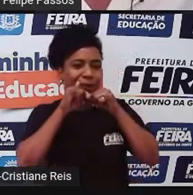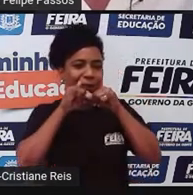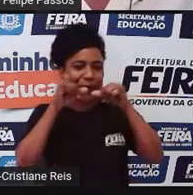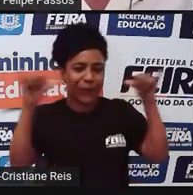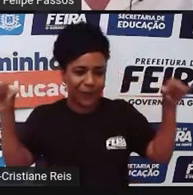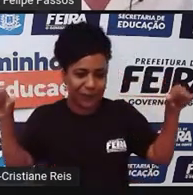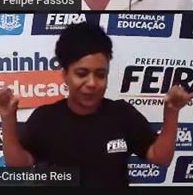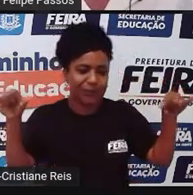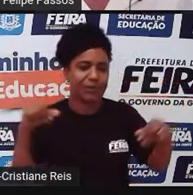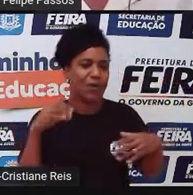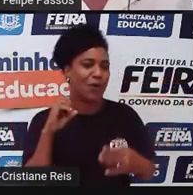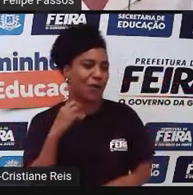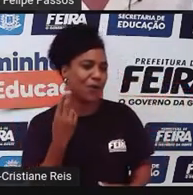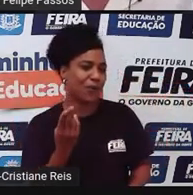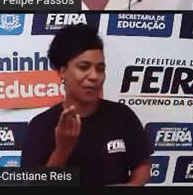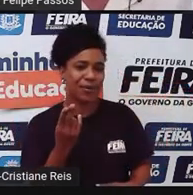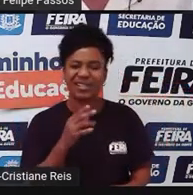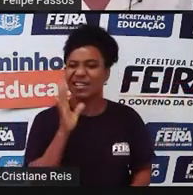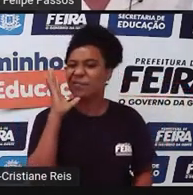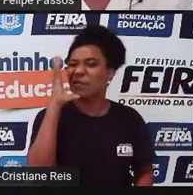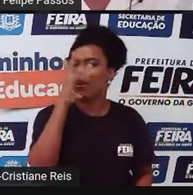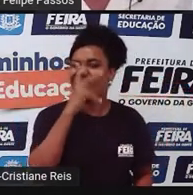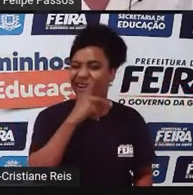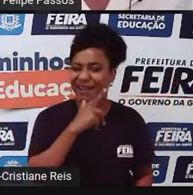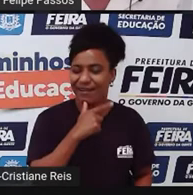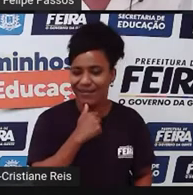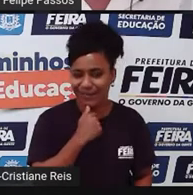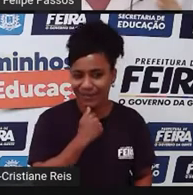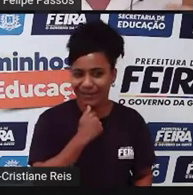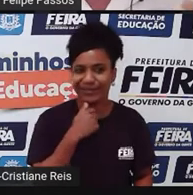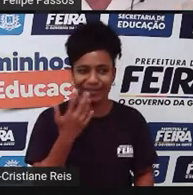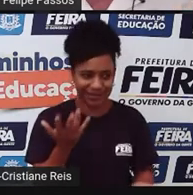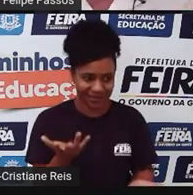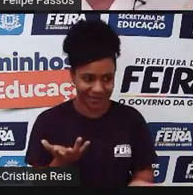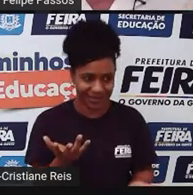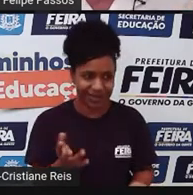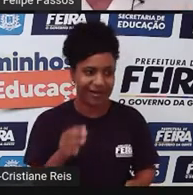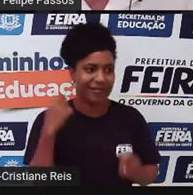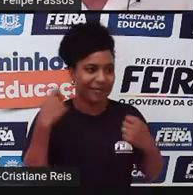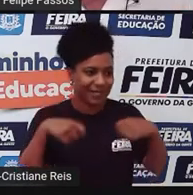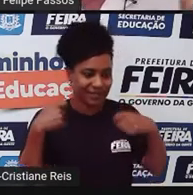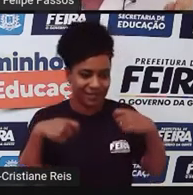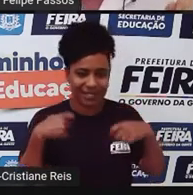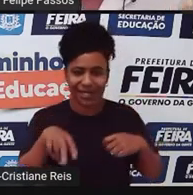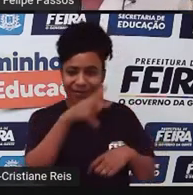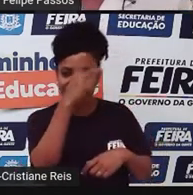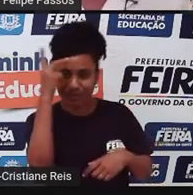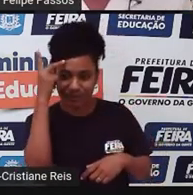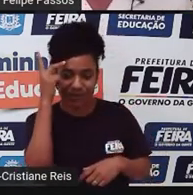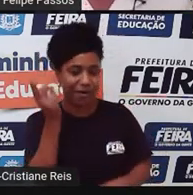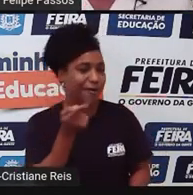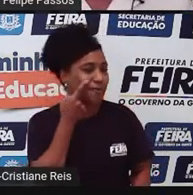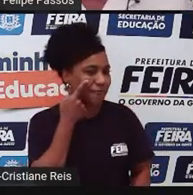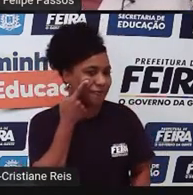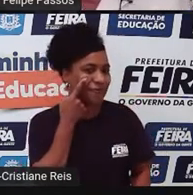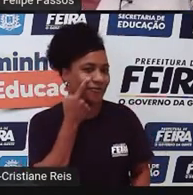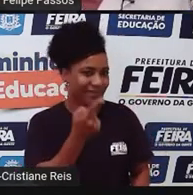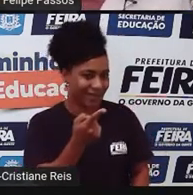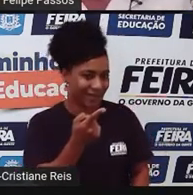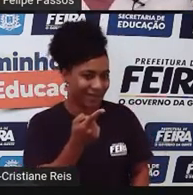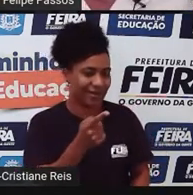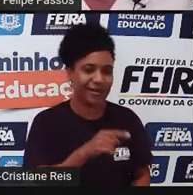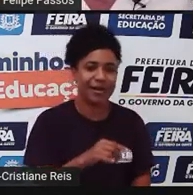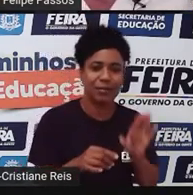boato, ele demorava mais para se espalhar, porque precisava de uma pessoa ver alguma situação, aí ela ia lá,